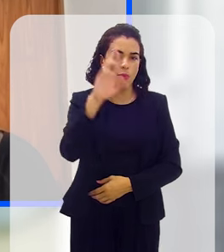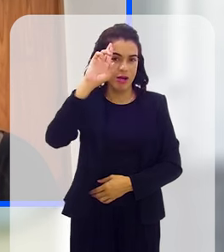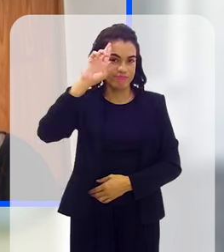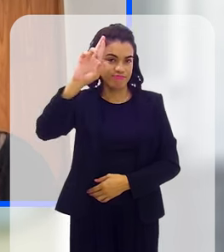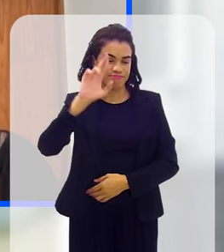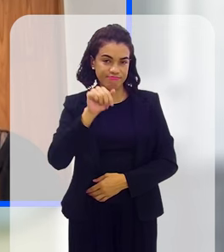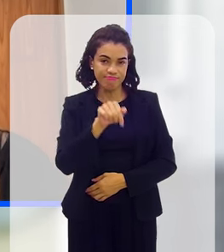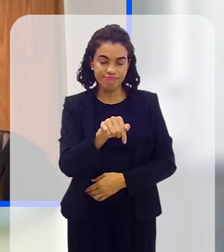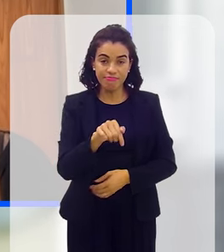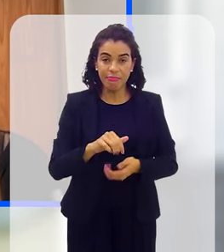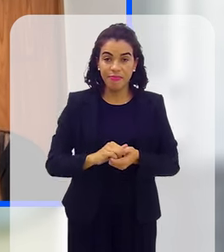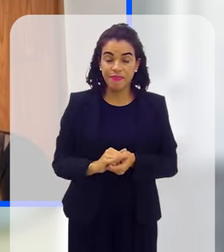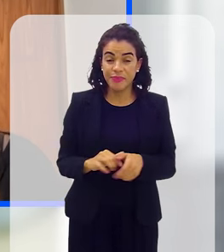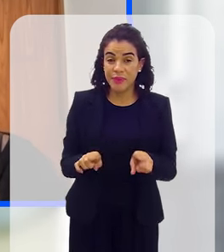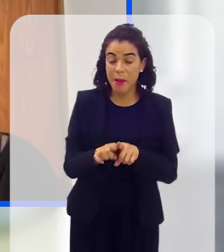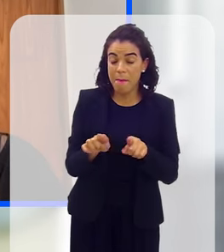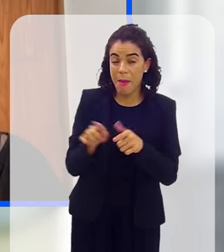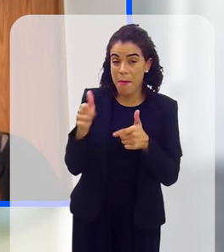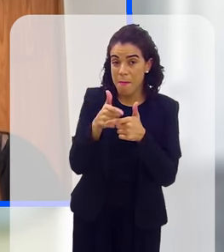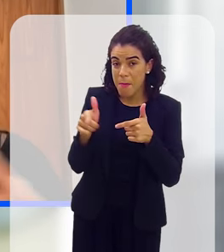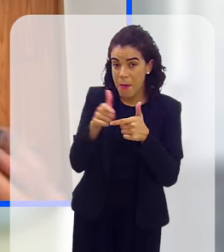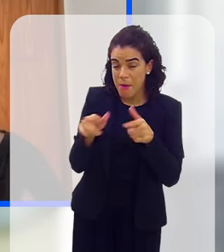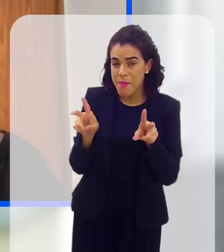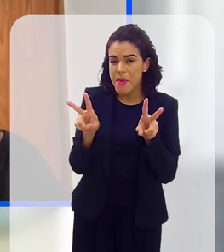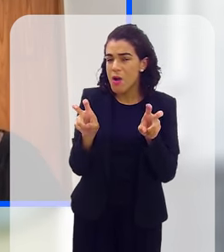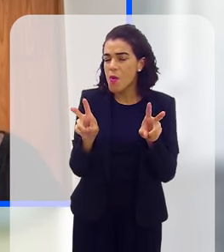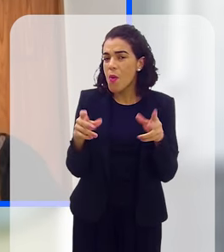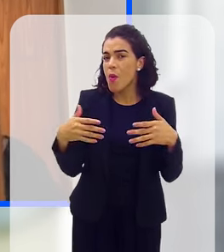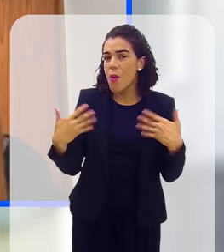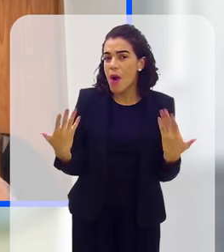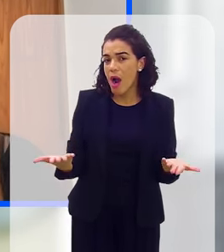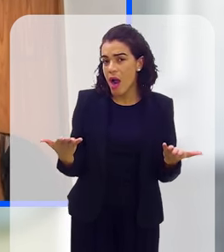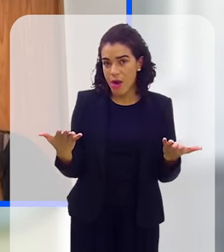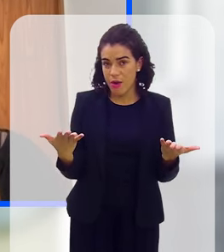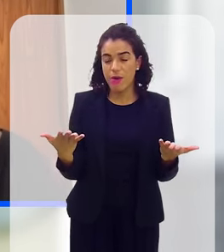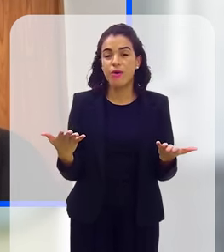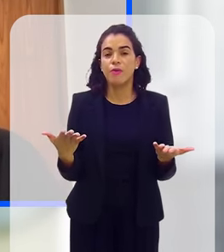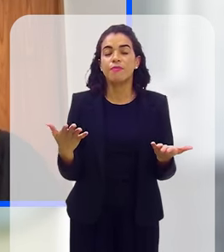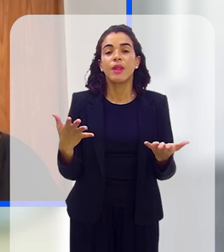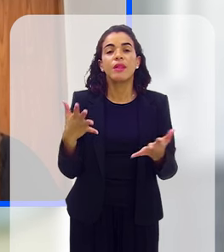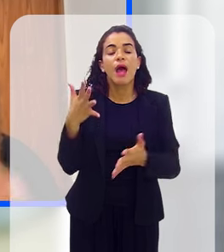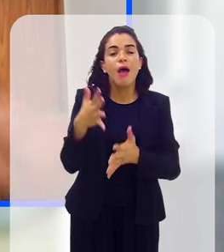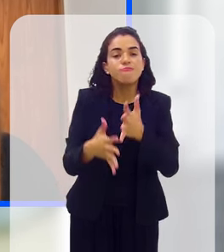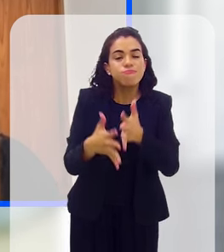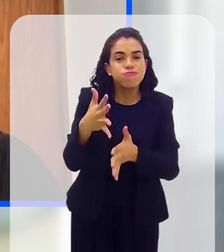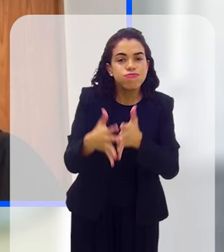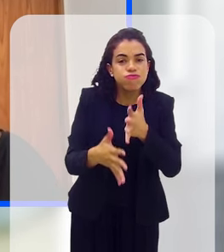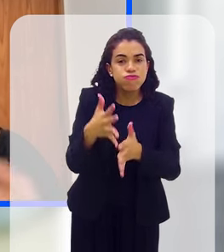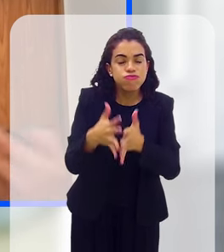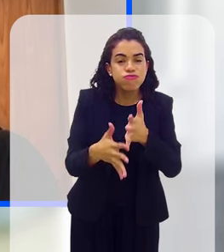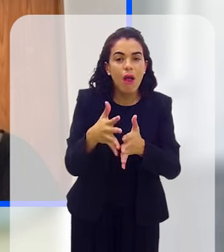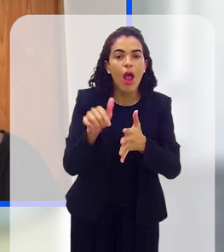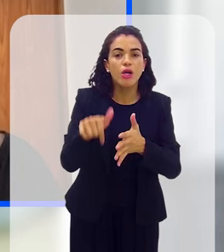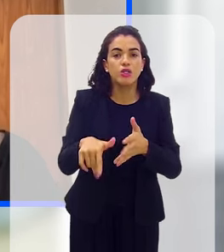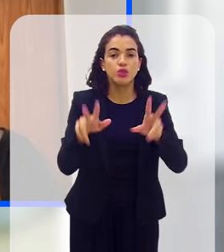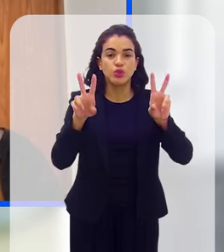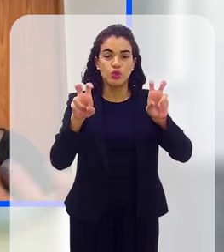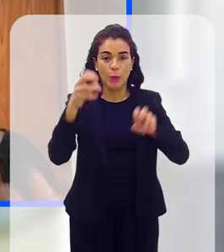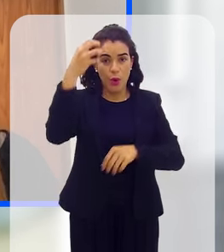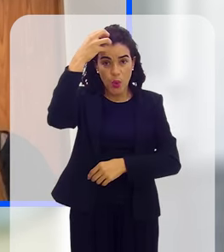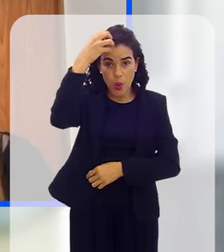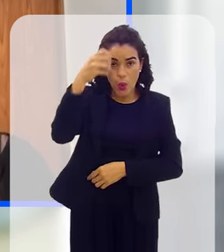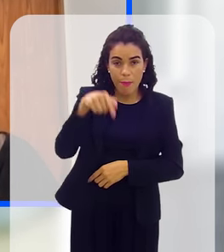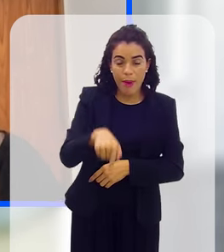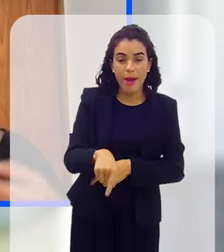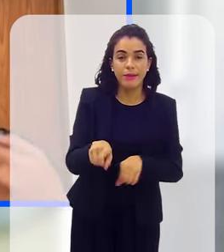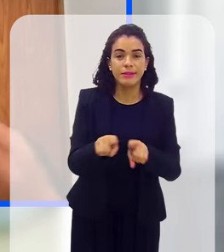problematização do tema está na confusão, no que diz respeito à culpa, à